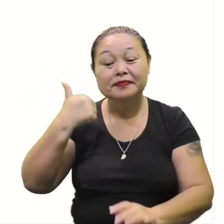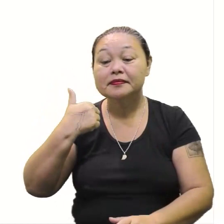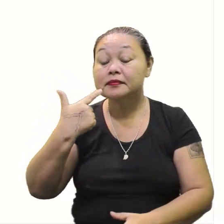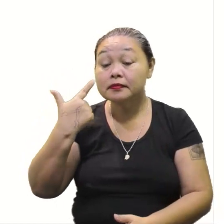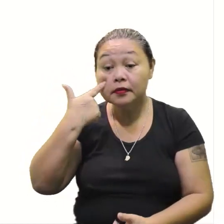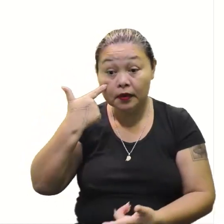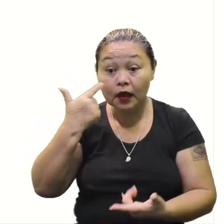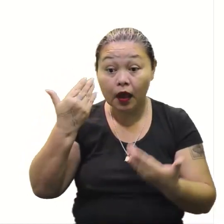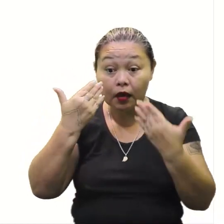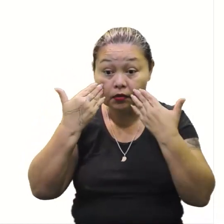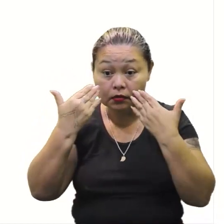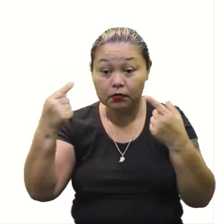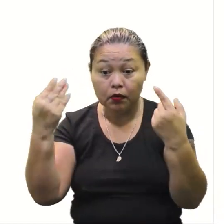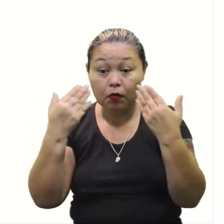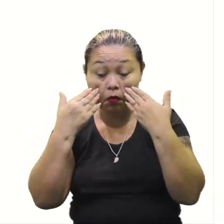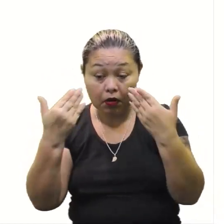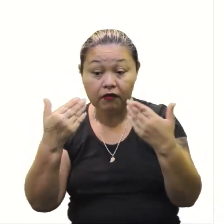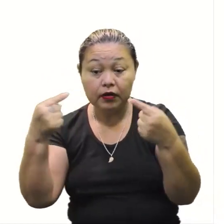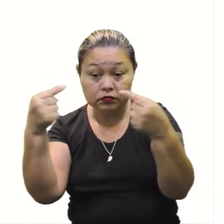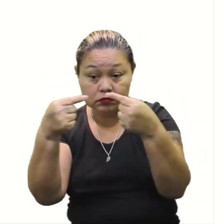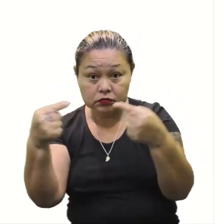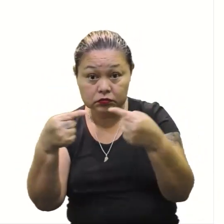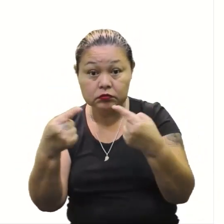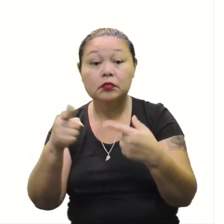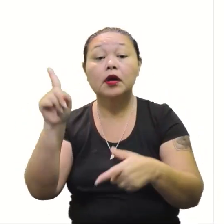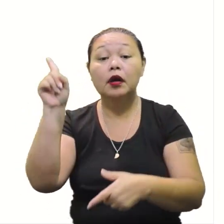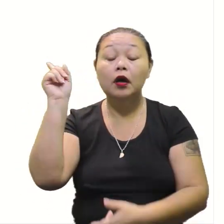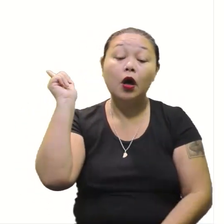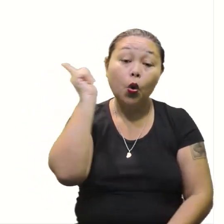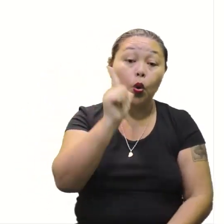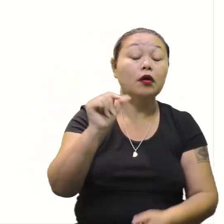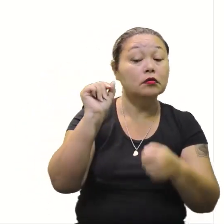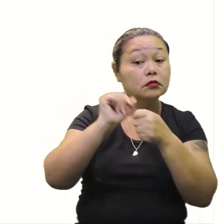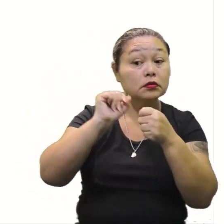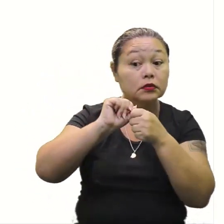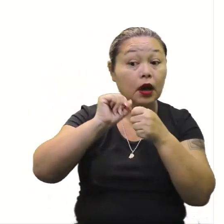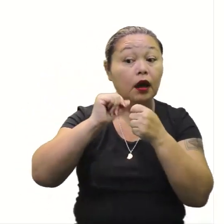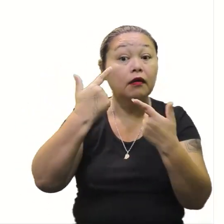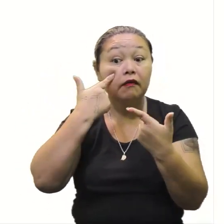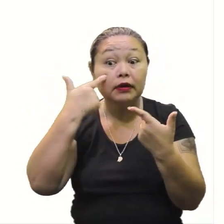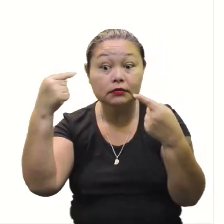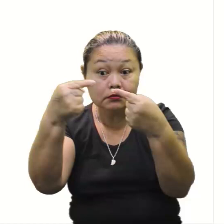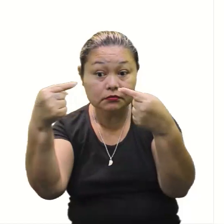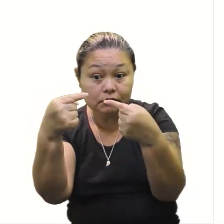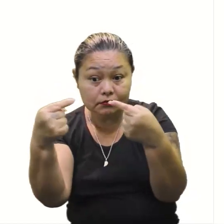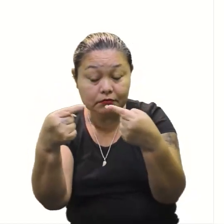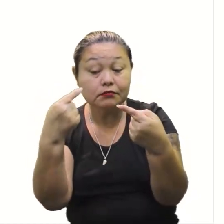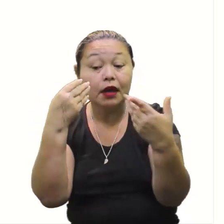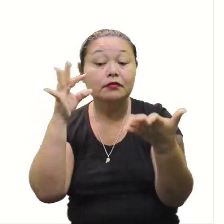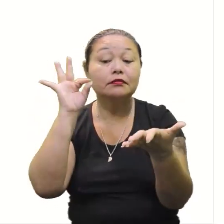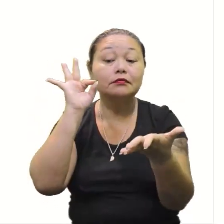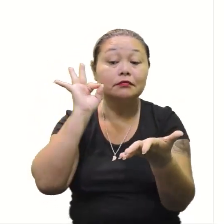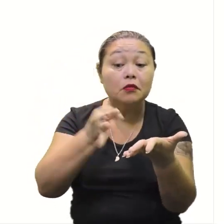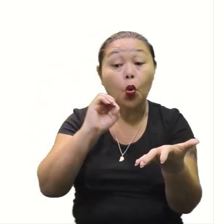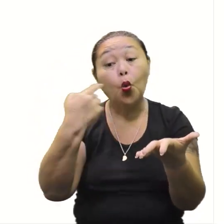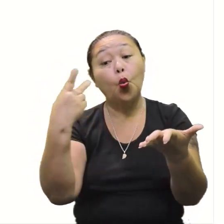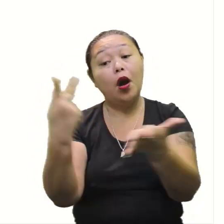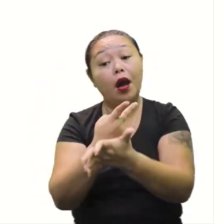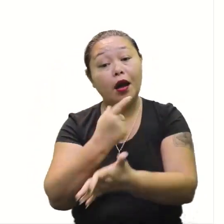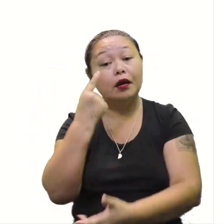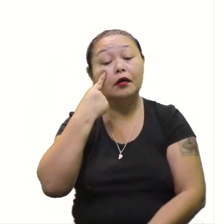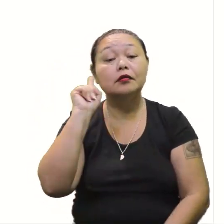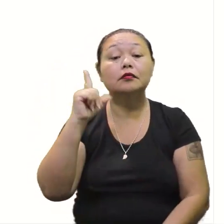a prova real? Porque na equação do segundo grau, a gente também consegue tirar a prova real. Vamos lá.